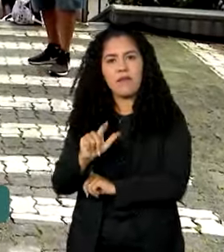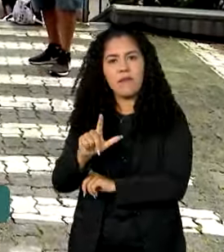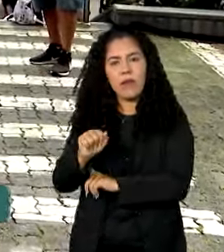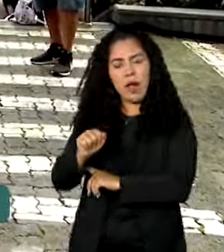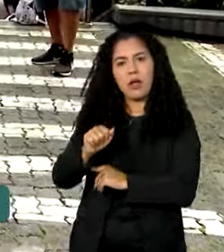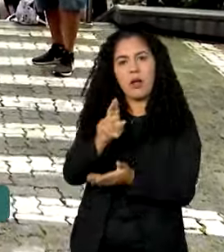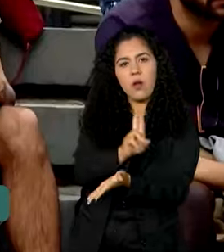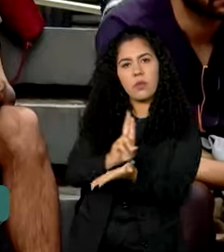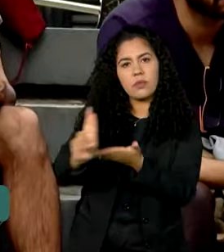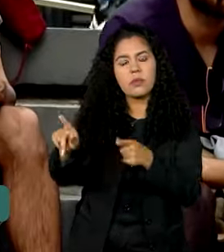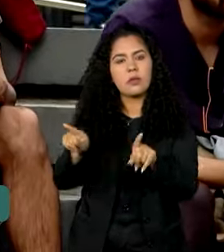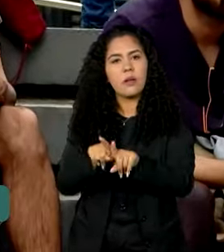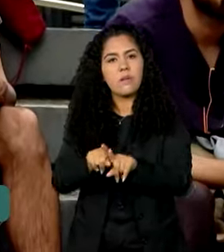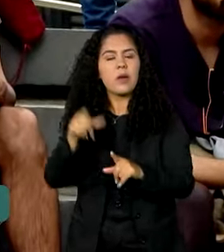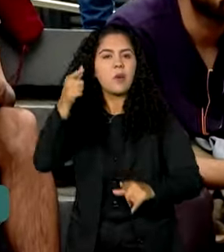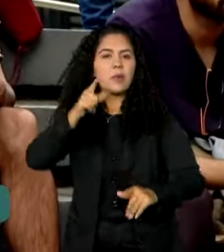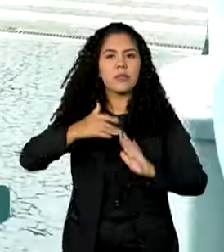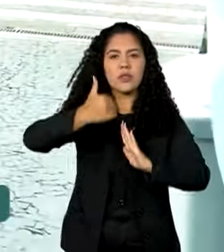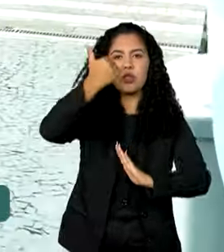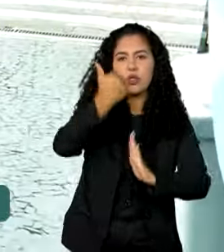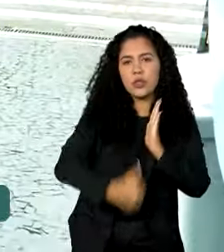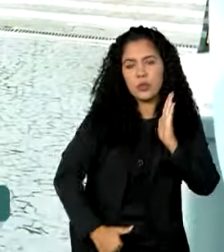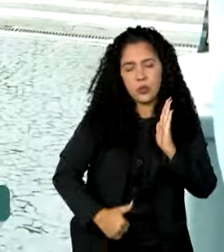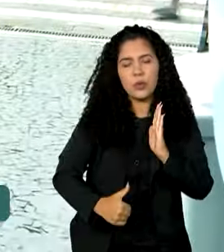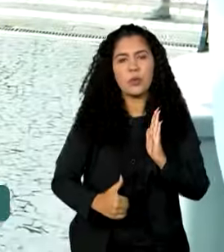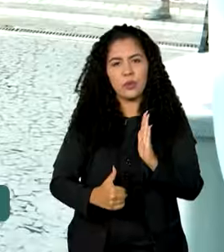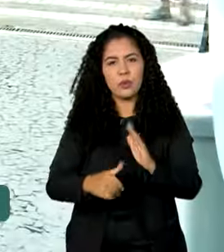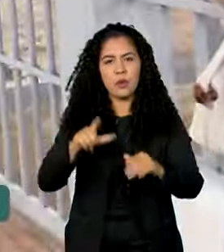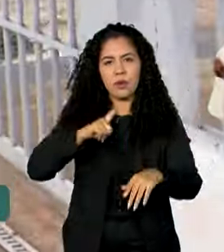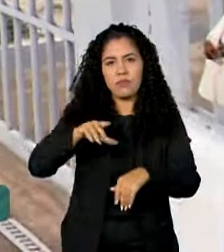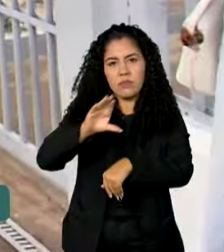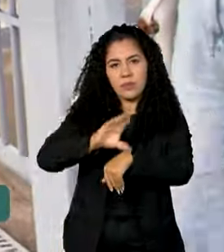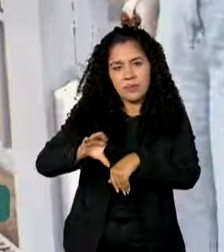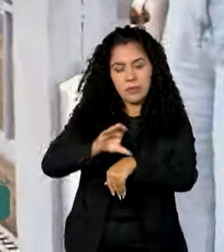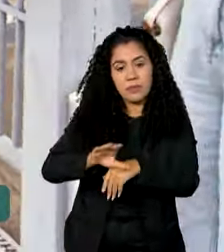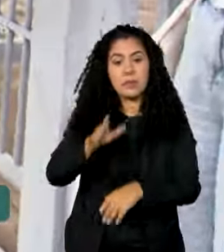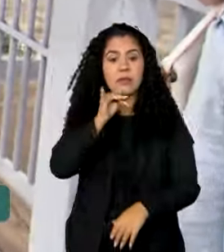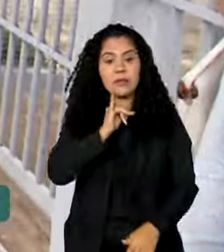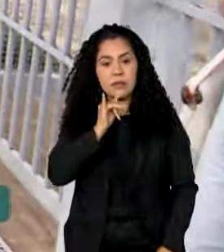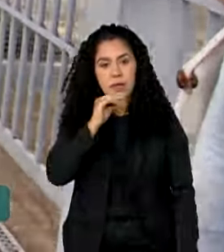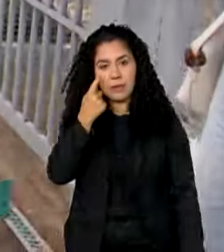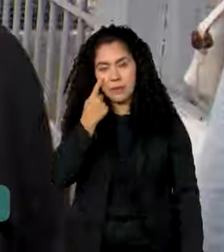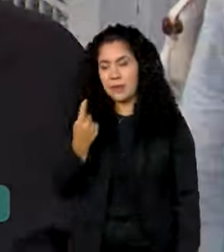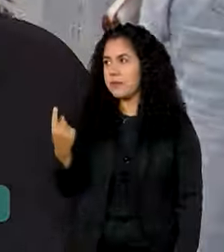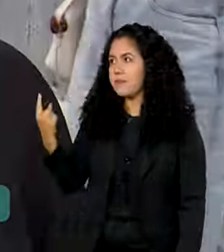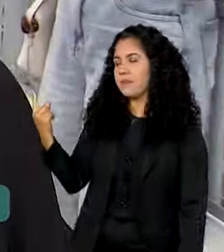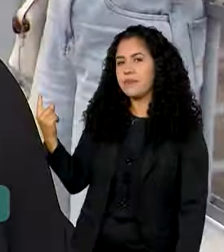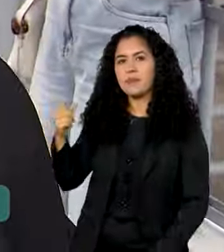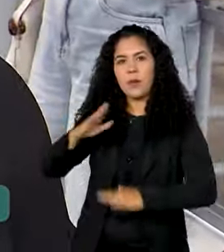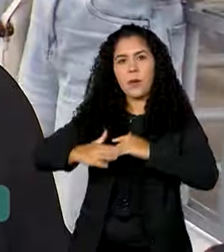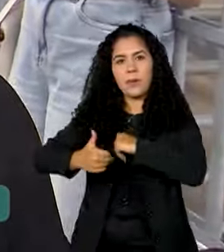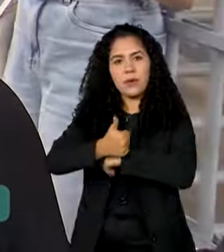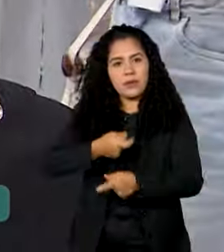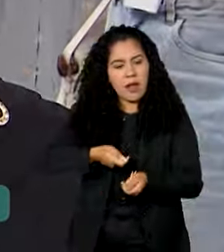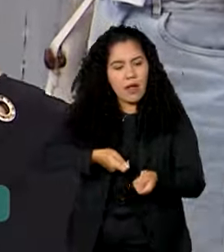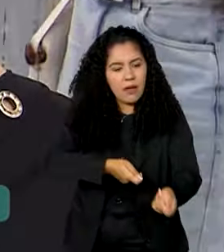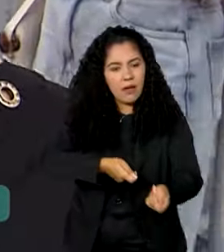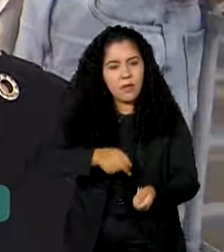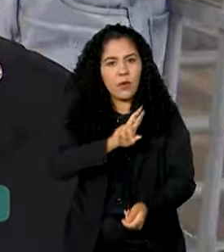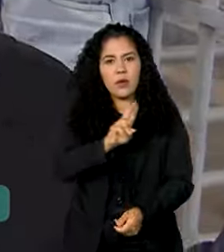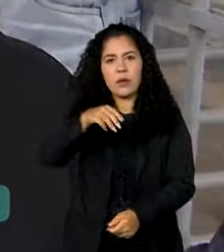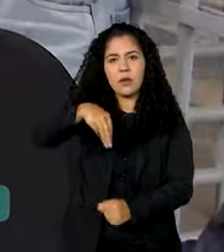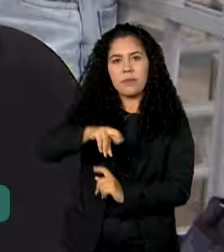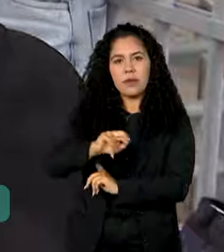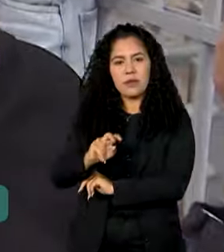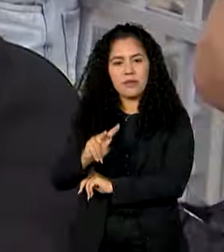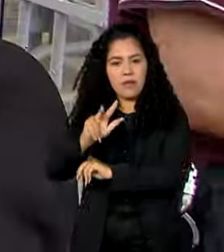assegurar um desconto na faculdade, já em curso. Como é o caso da diarista Marivalda. Todo ano